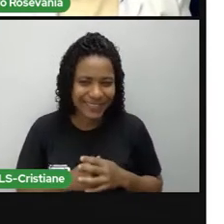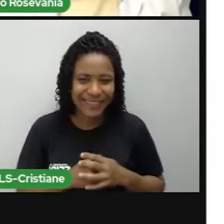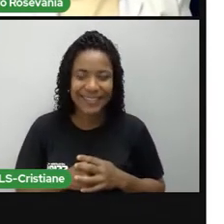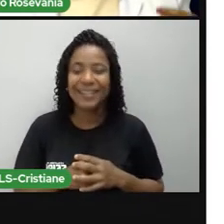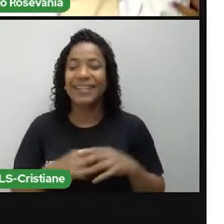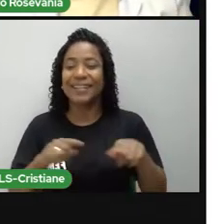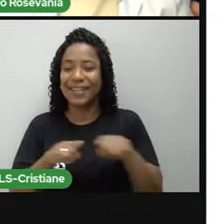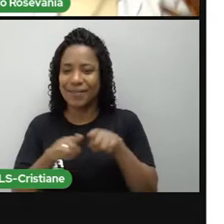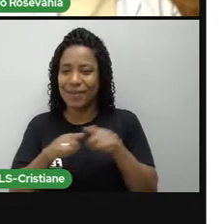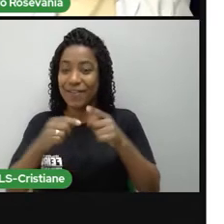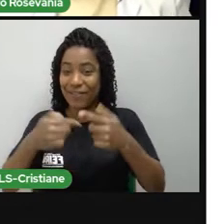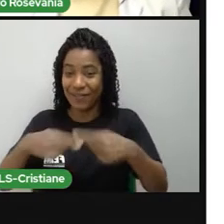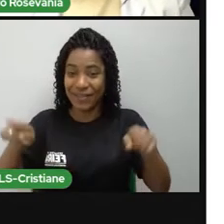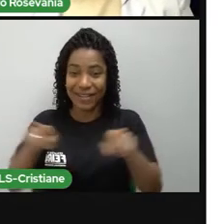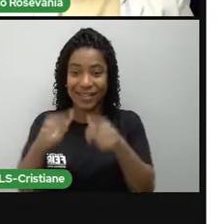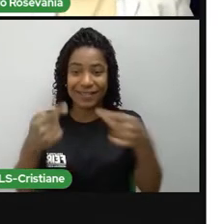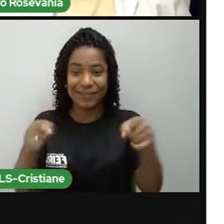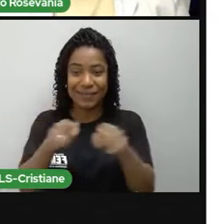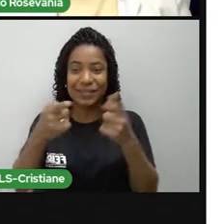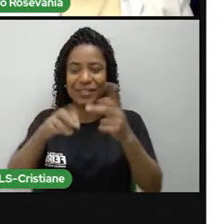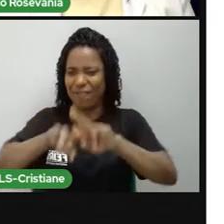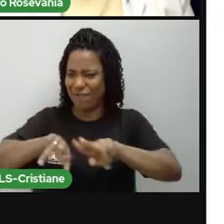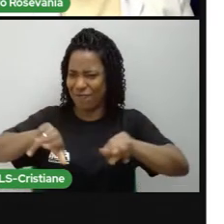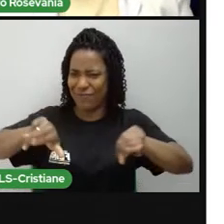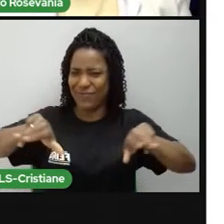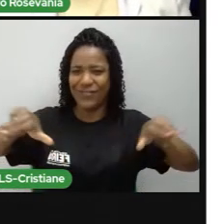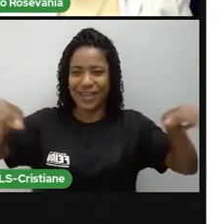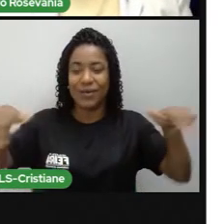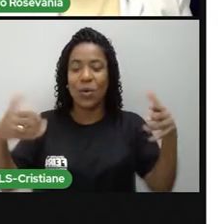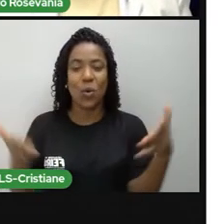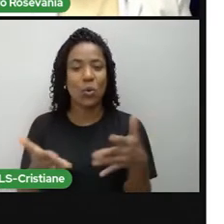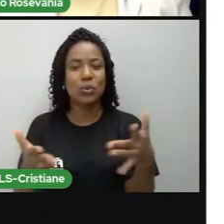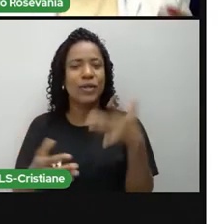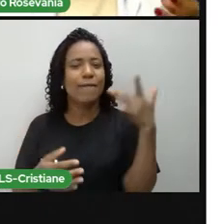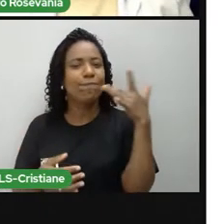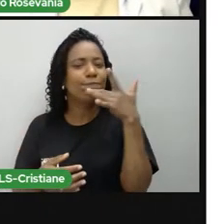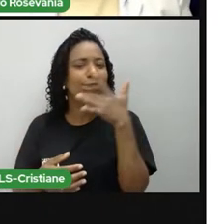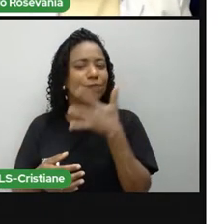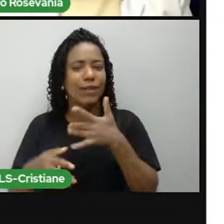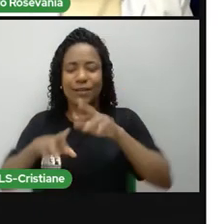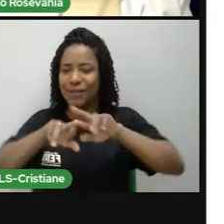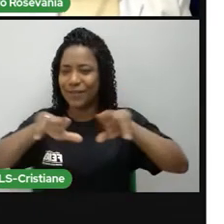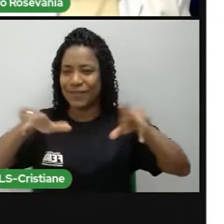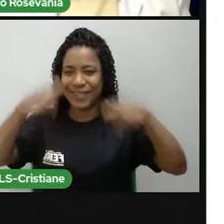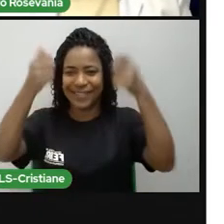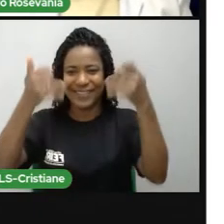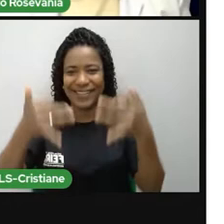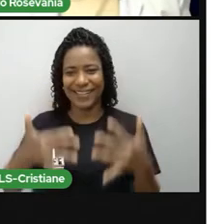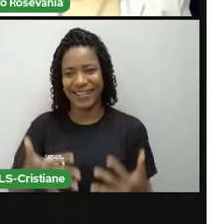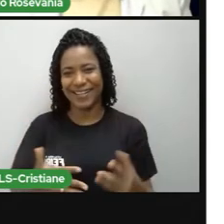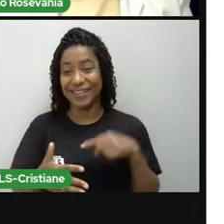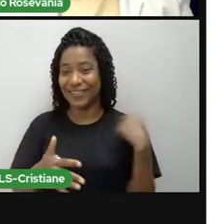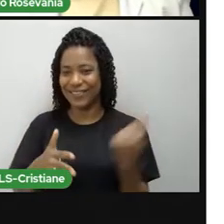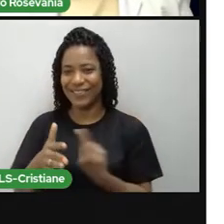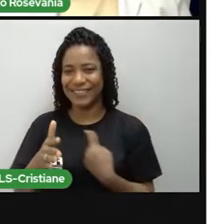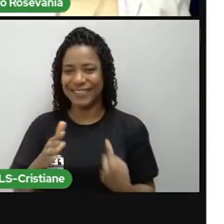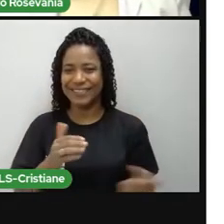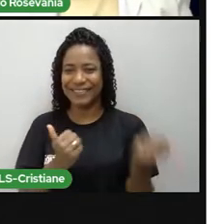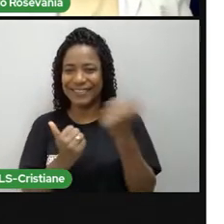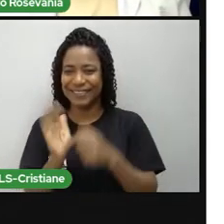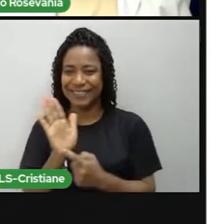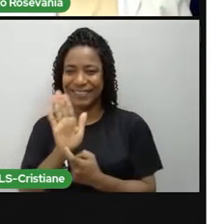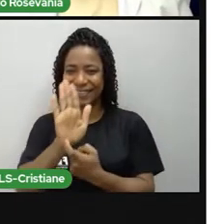Então, hoje nós vamos falar dessas delícias que existem, né, aqui no Nordeste e que nos representam tanto, que traz esse tom de